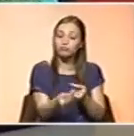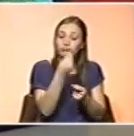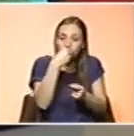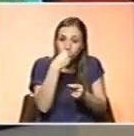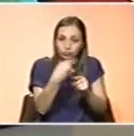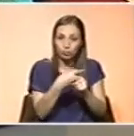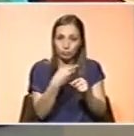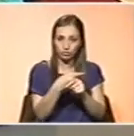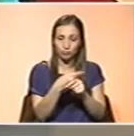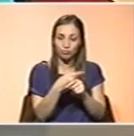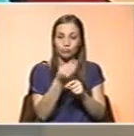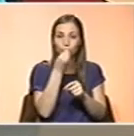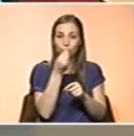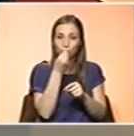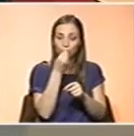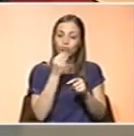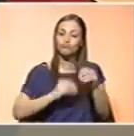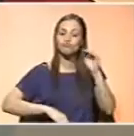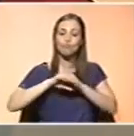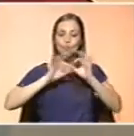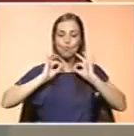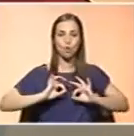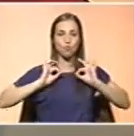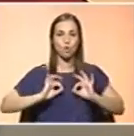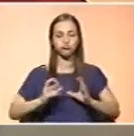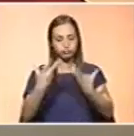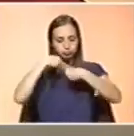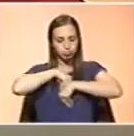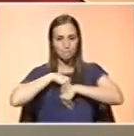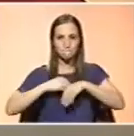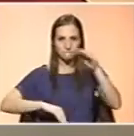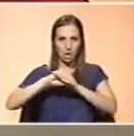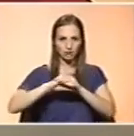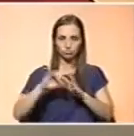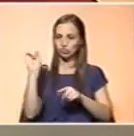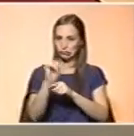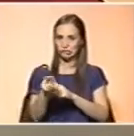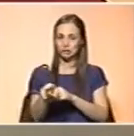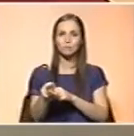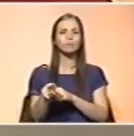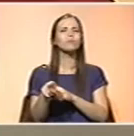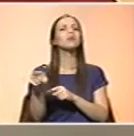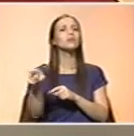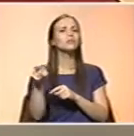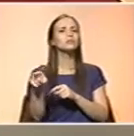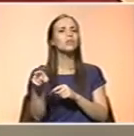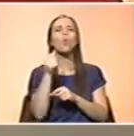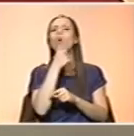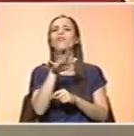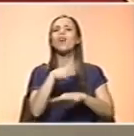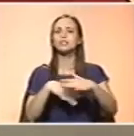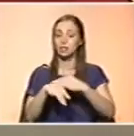a maior eficácia possível em a maior biodisponibilidade. É isso. E isso está a ser tudo feito ainda em laboratório?